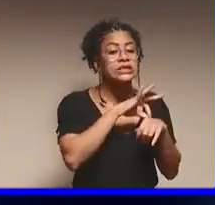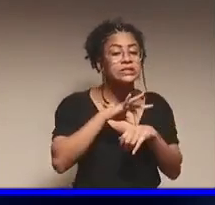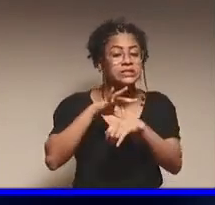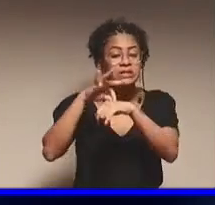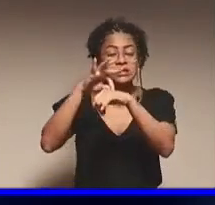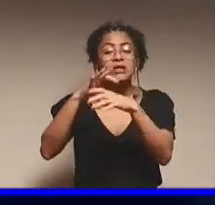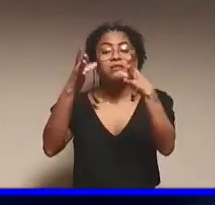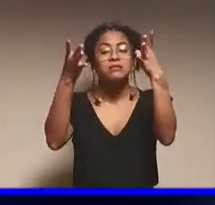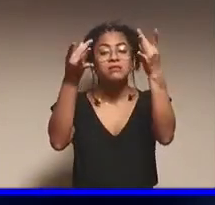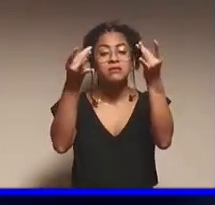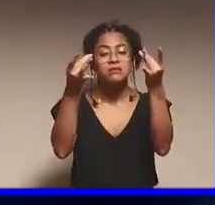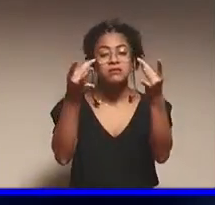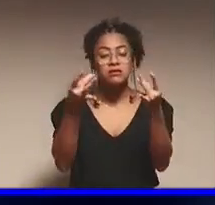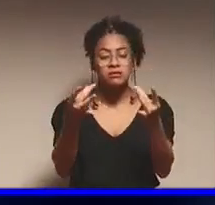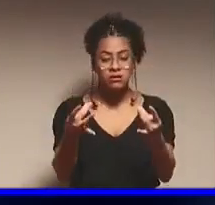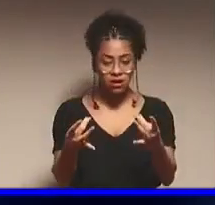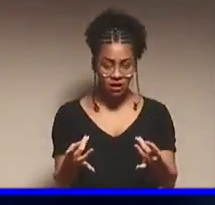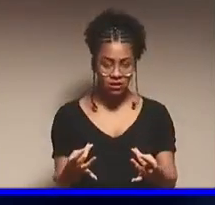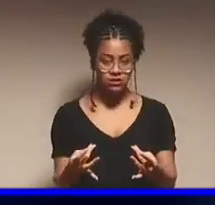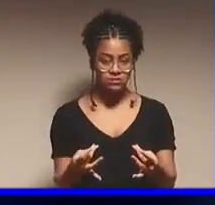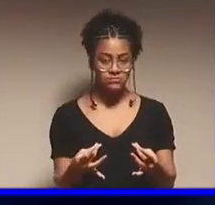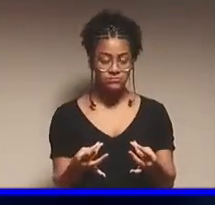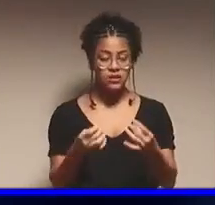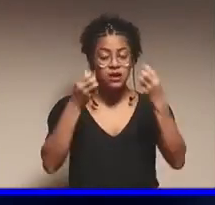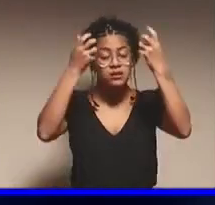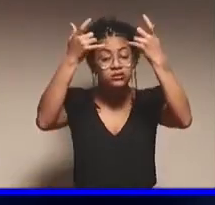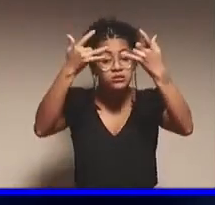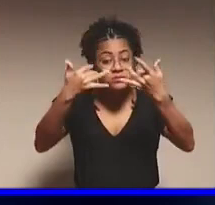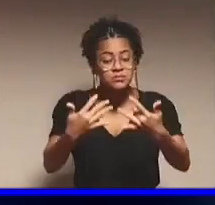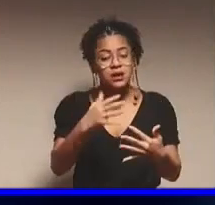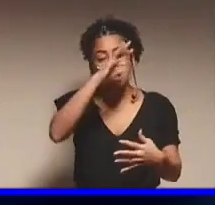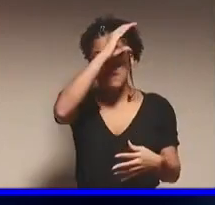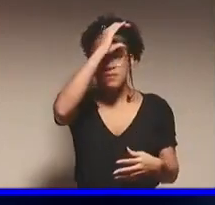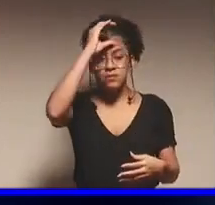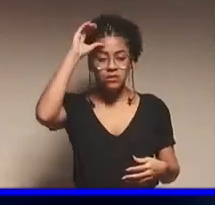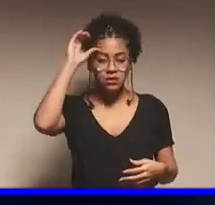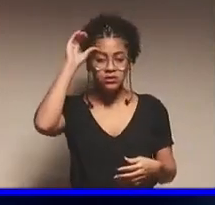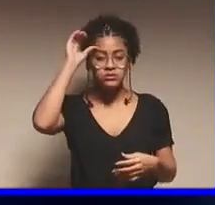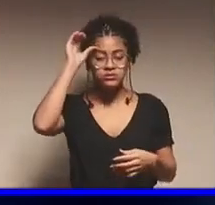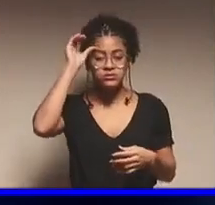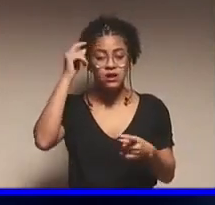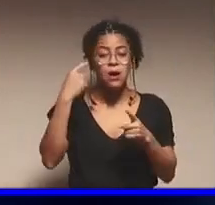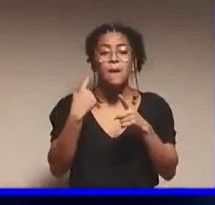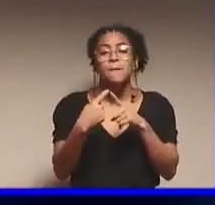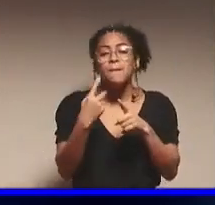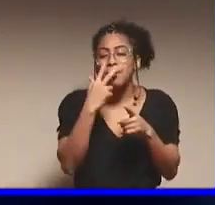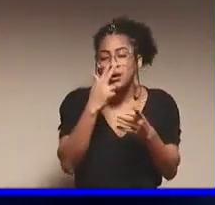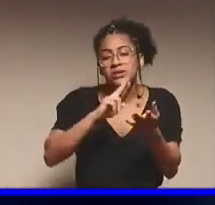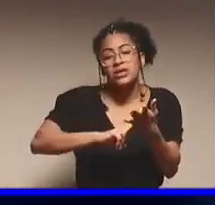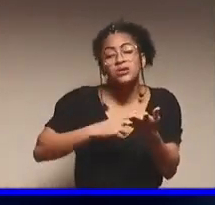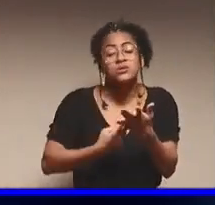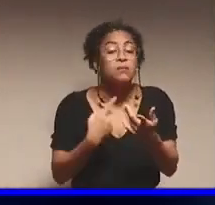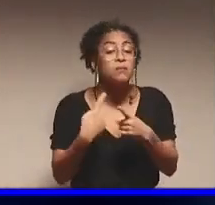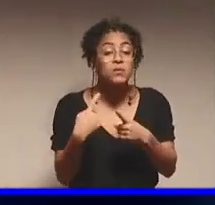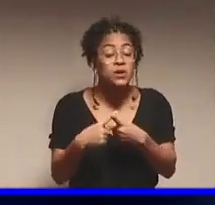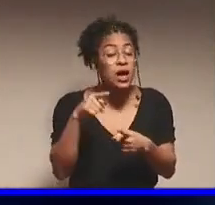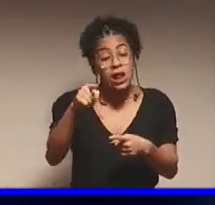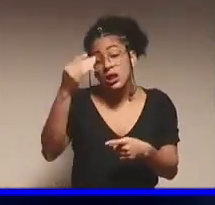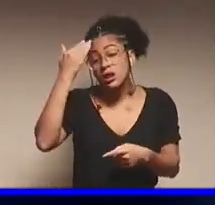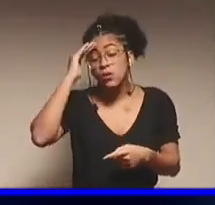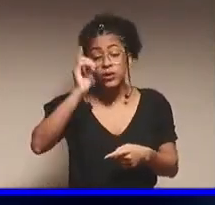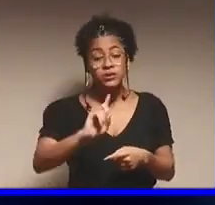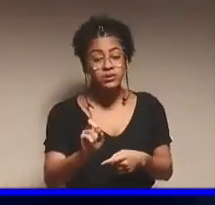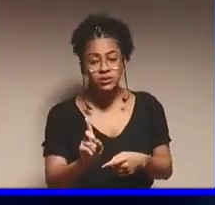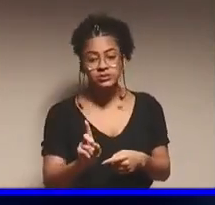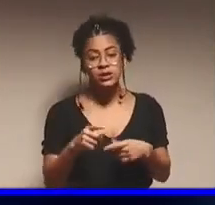detalhada, bem explicada, para o seu cliente. Traduzir para o seu cliente, porque ele não tem o domínio da ciência contábil. Então, não basta ele